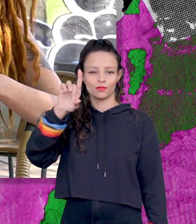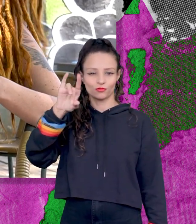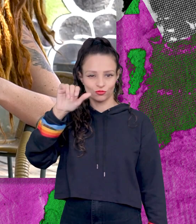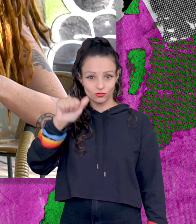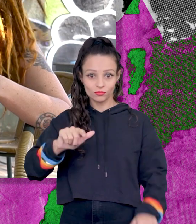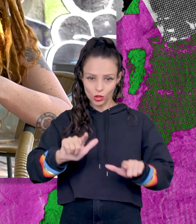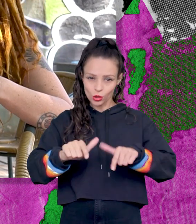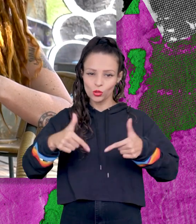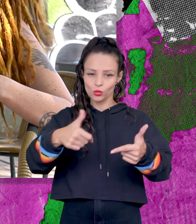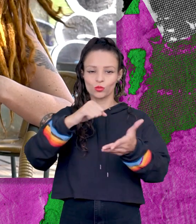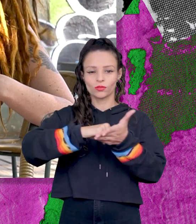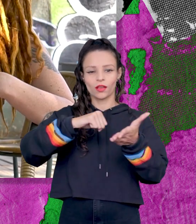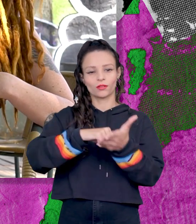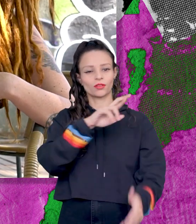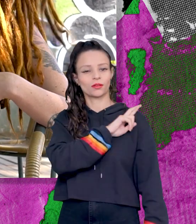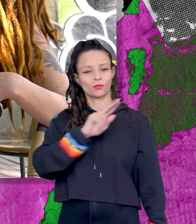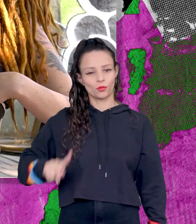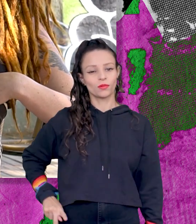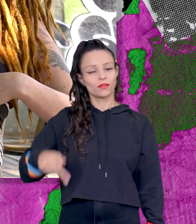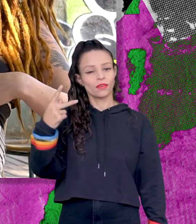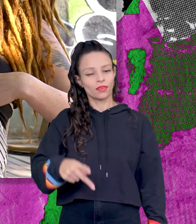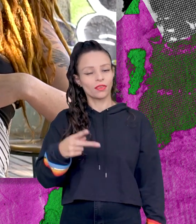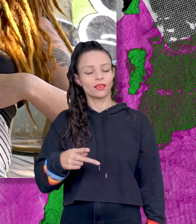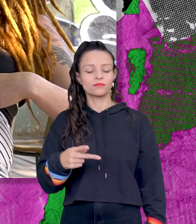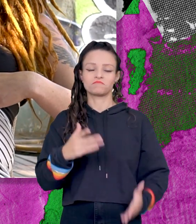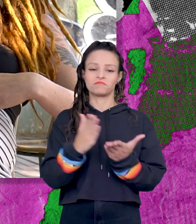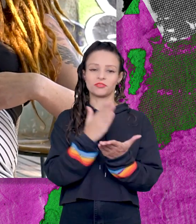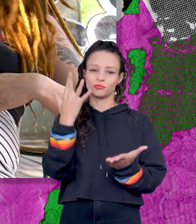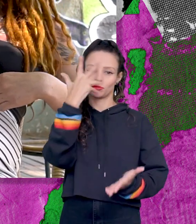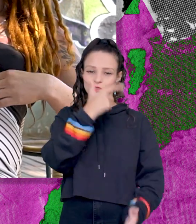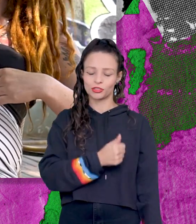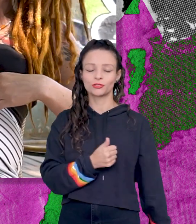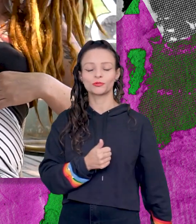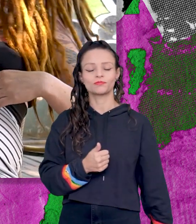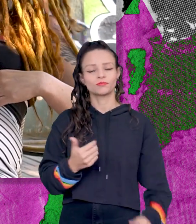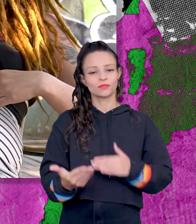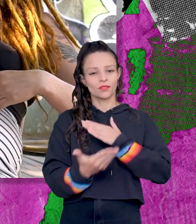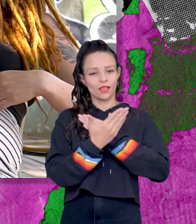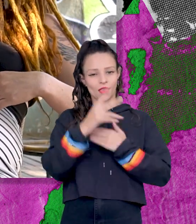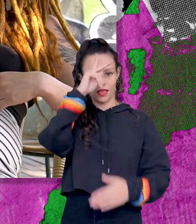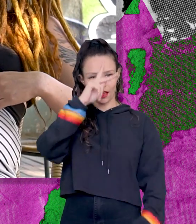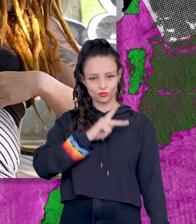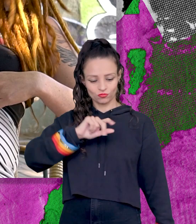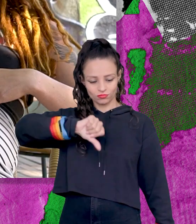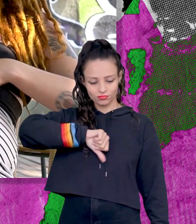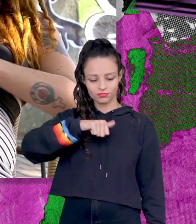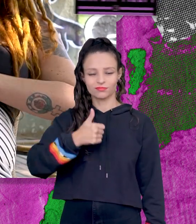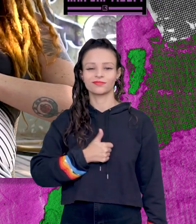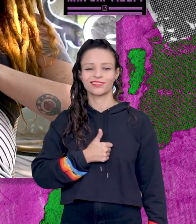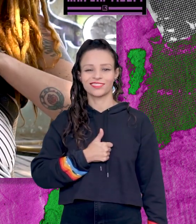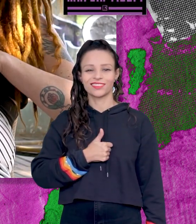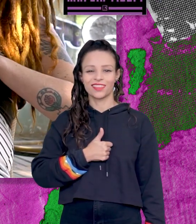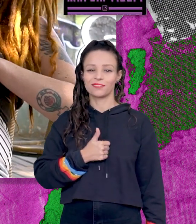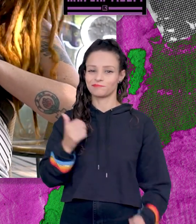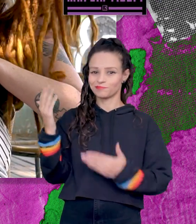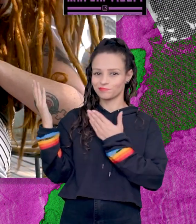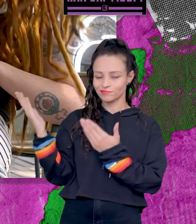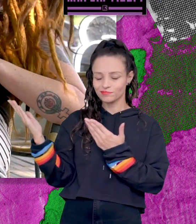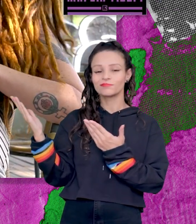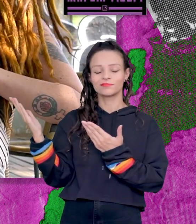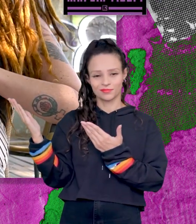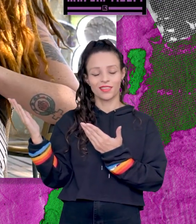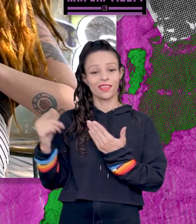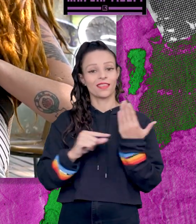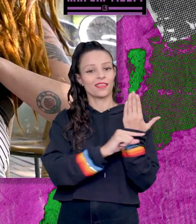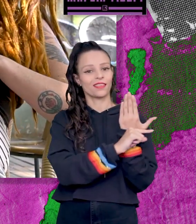aqui e foi muito bacana, esse livro é muito, muito bonito. Autoajuda, eu brinquei aqui, é Como Conversar com o Fascista,